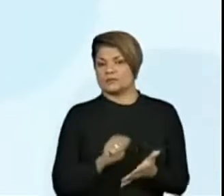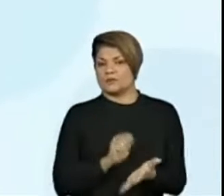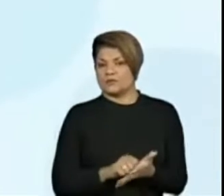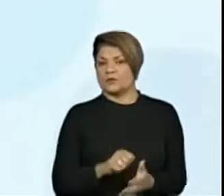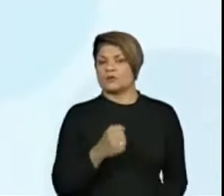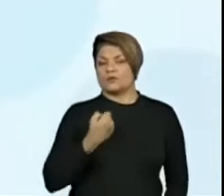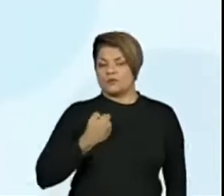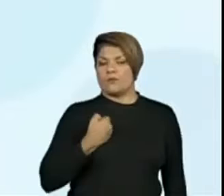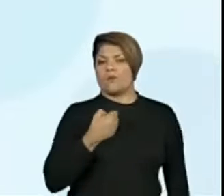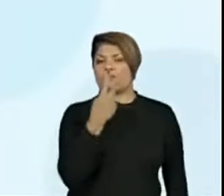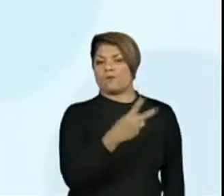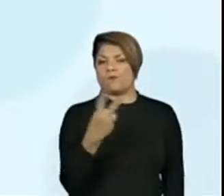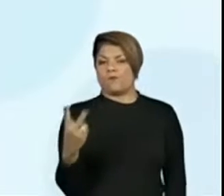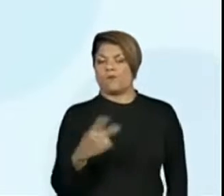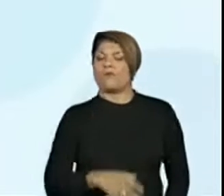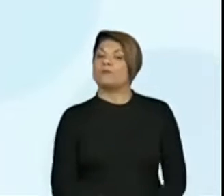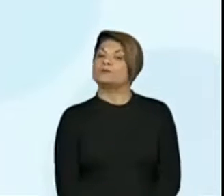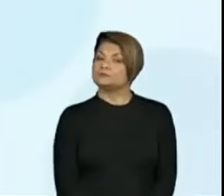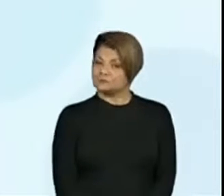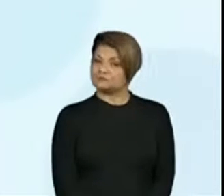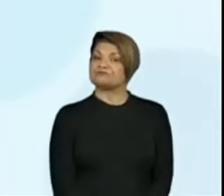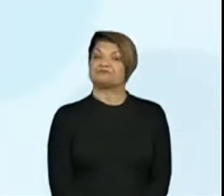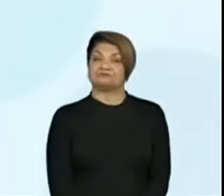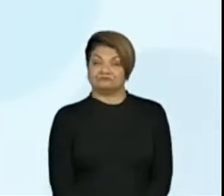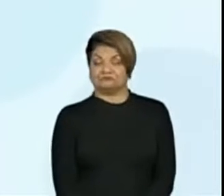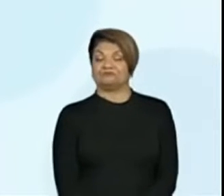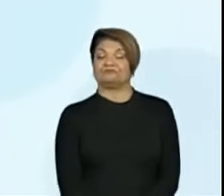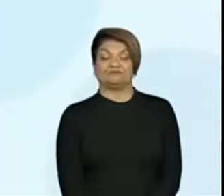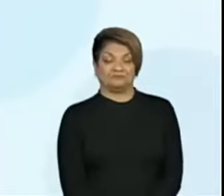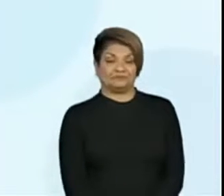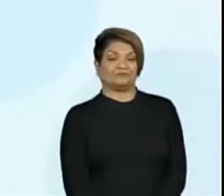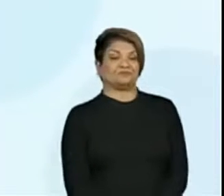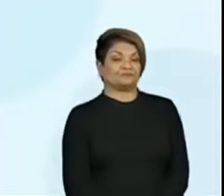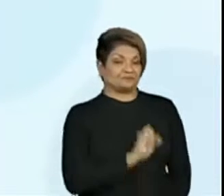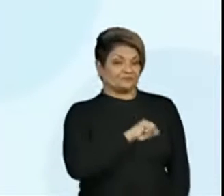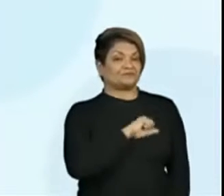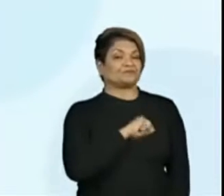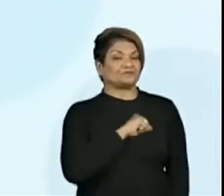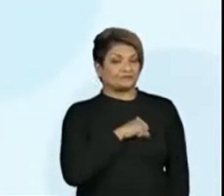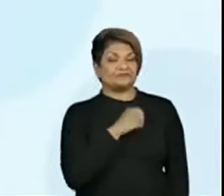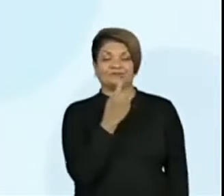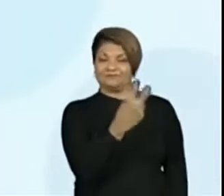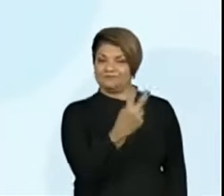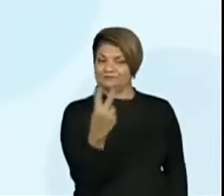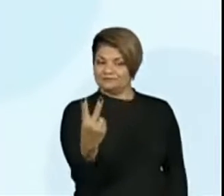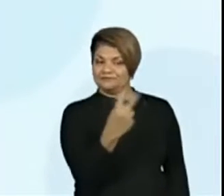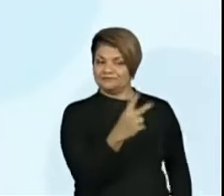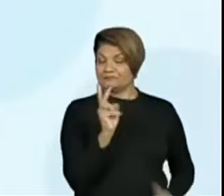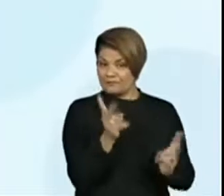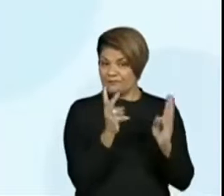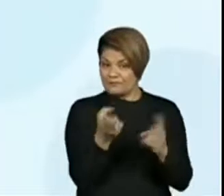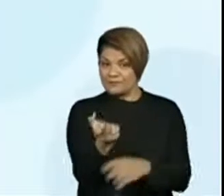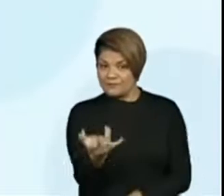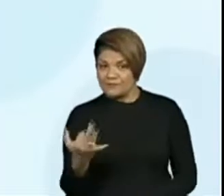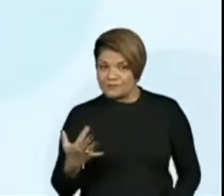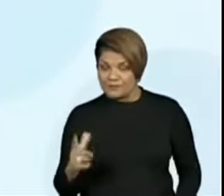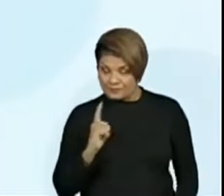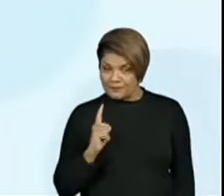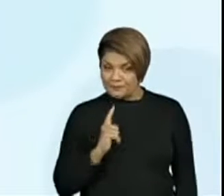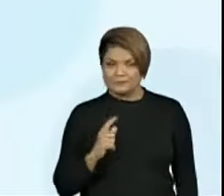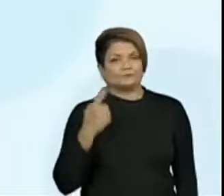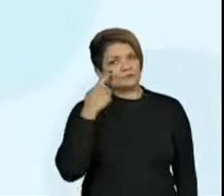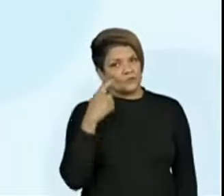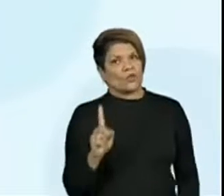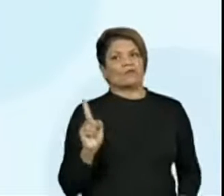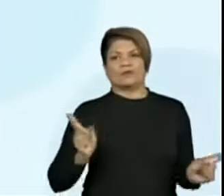Ai, ai, ai, o Bruno fez outra pegadinha. Dois números iguais. Será que os dois têm o mesmo valor? Já vimos que não, né, professora? Já vimos que